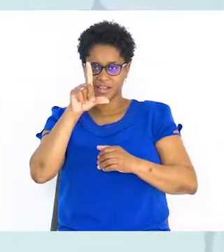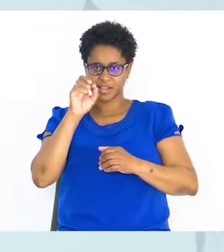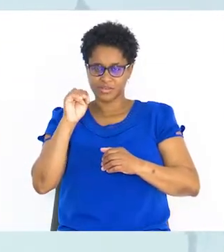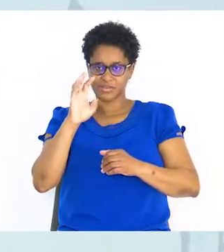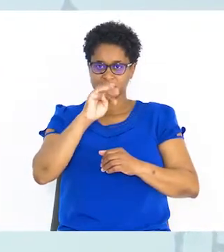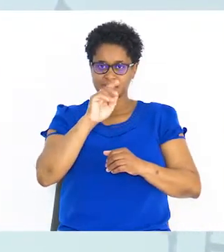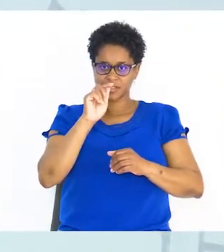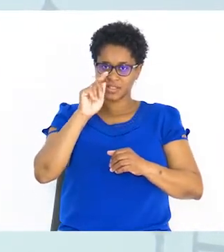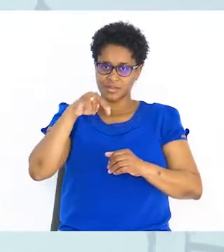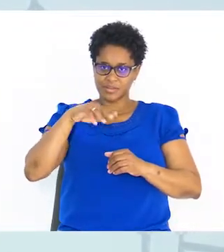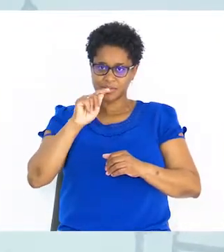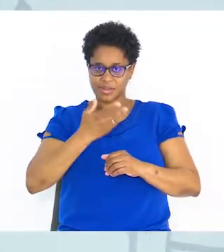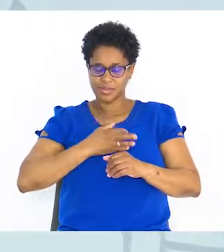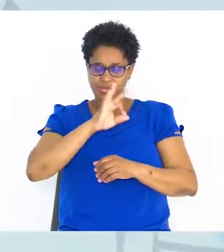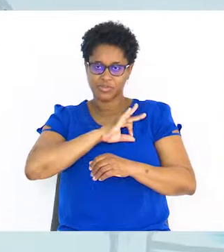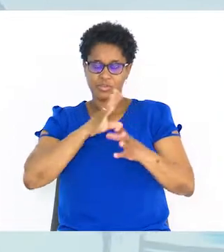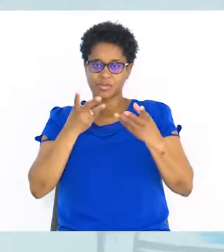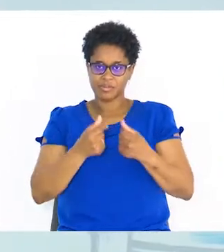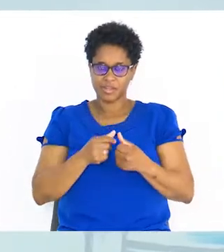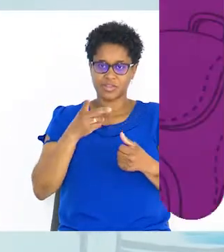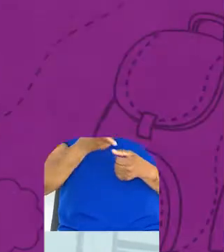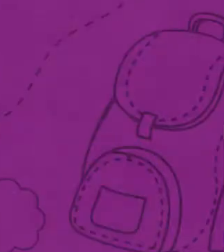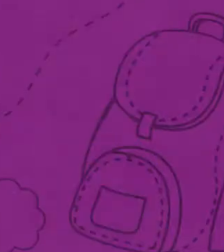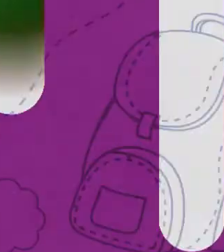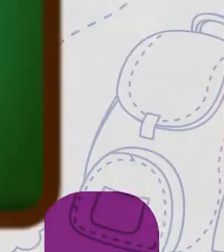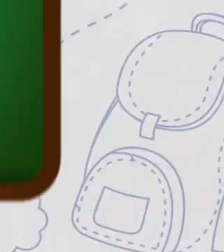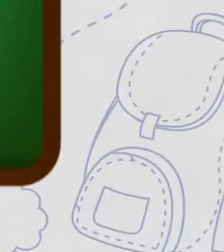Cimedo, professor de Matemática, nono ano.